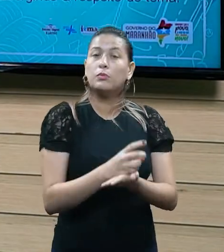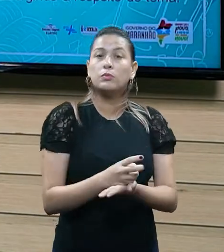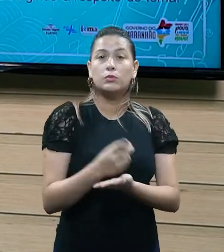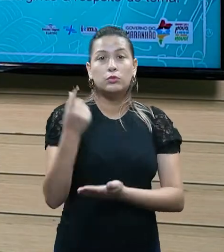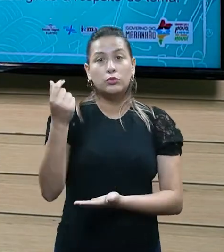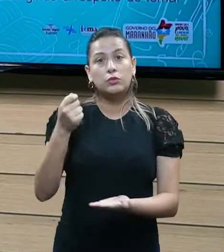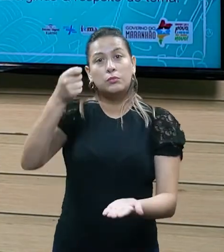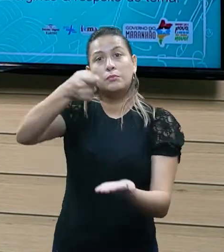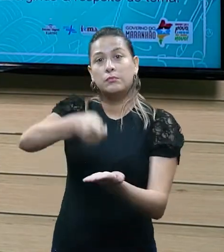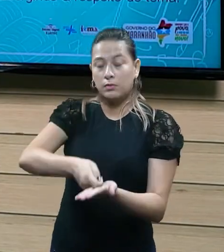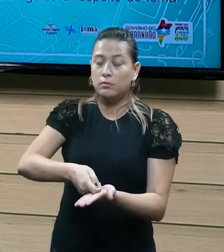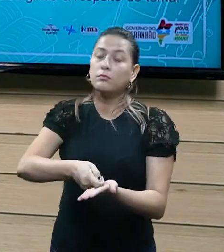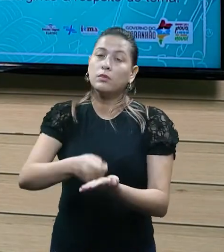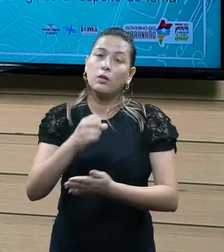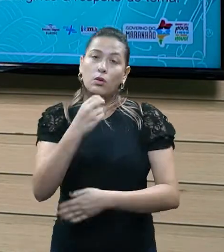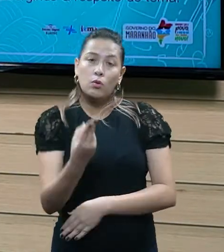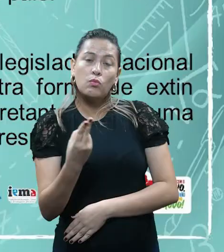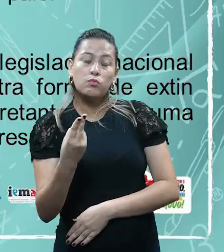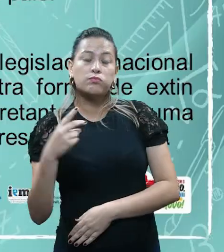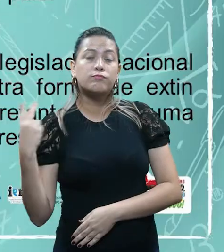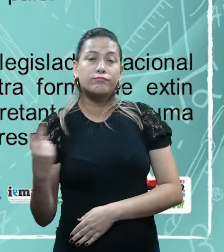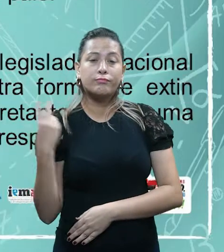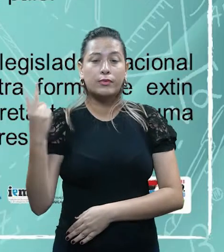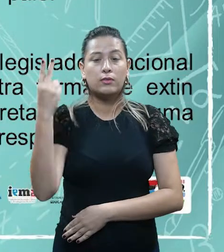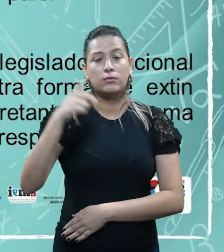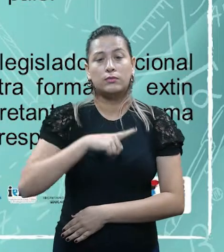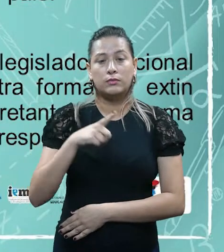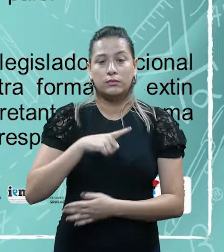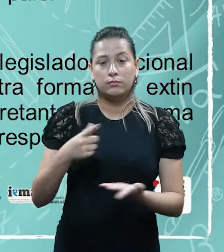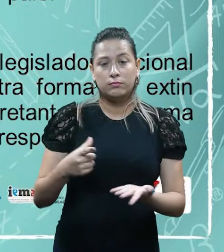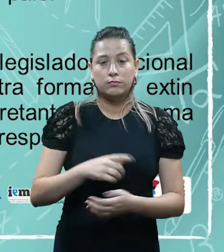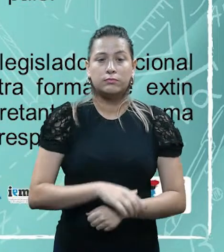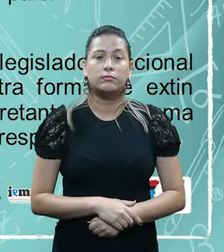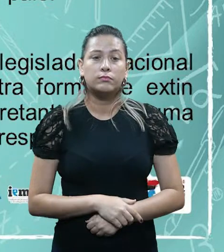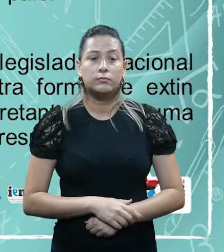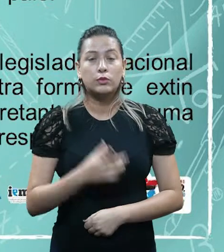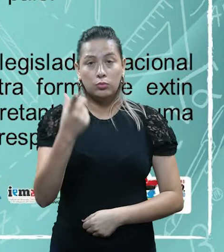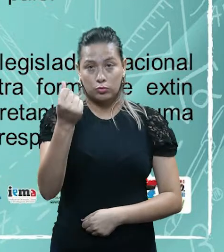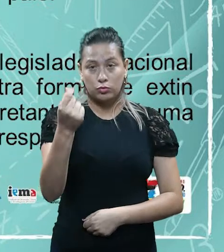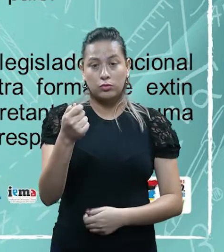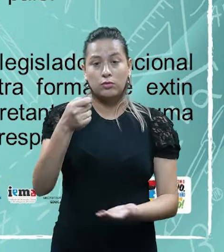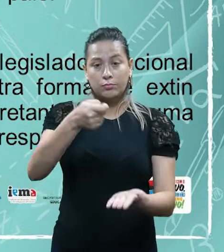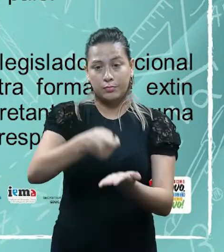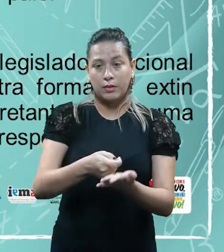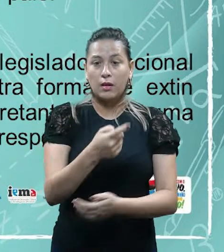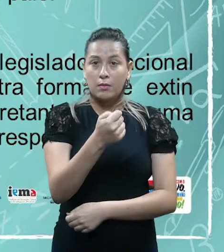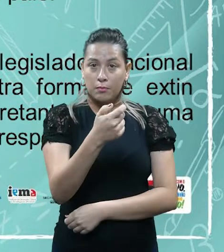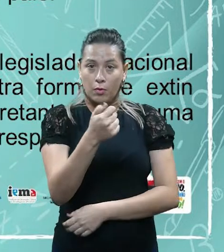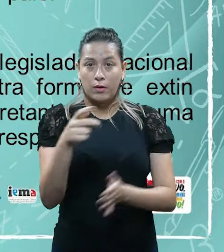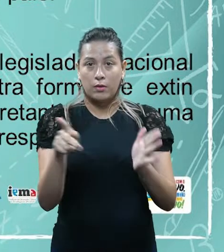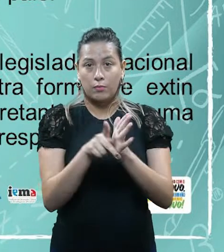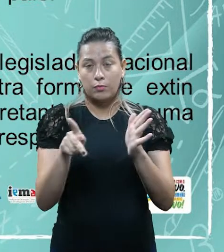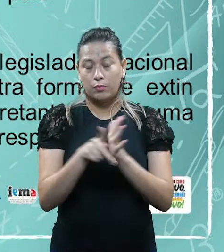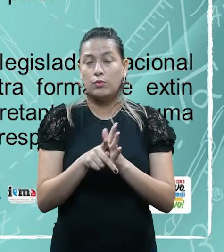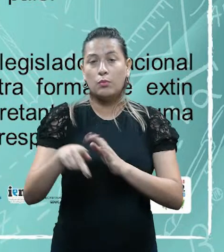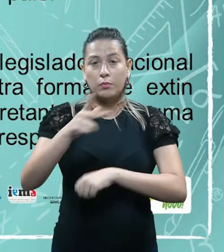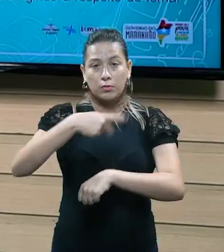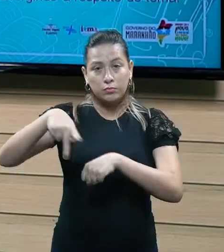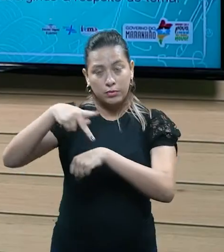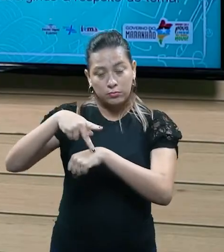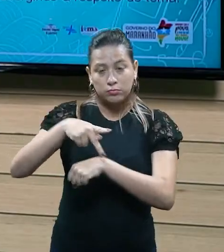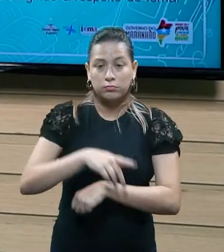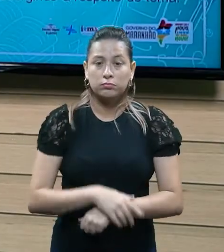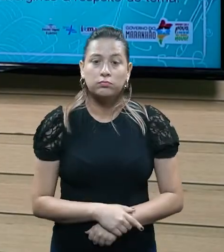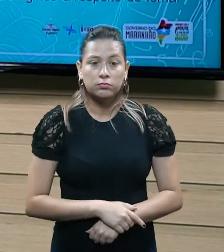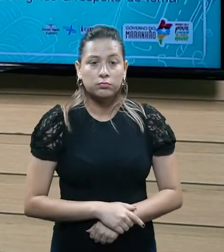né, ou cujo valor nela se possa exprimir. O tributo, ele deve ser pago em dinheiro e em moeda circulante no país, tá ok?